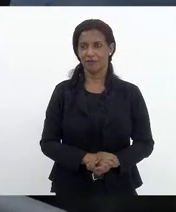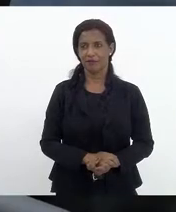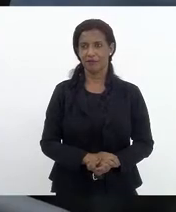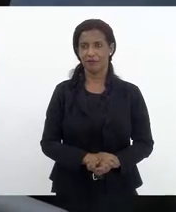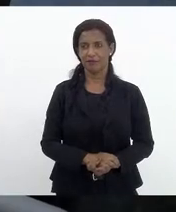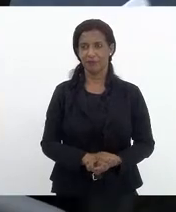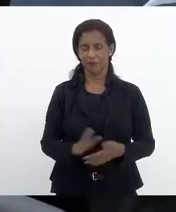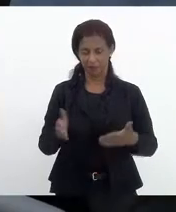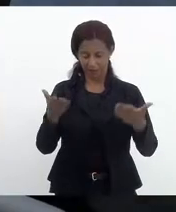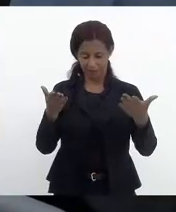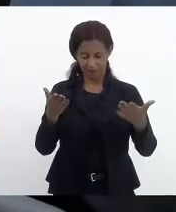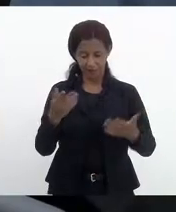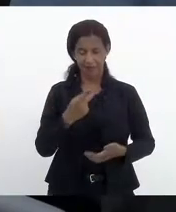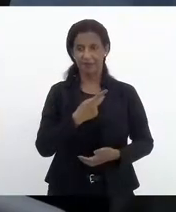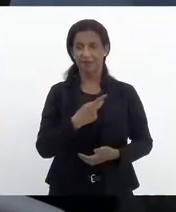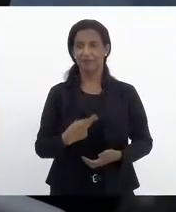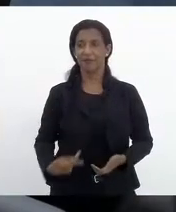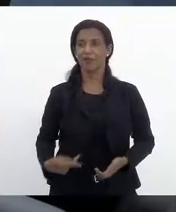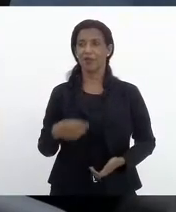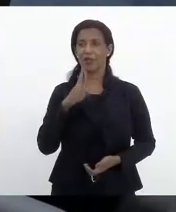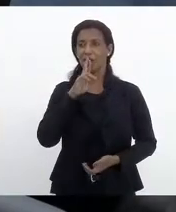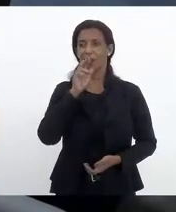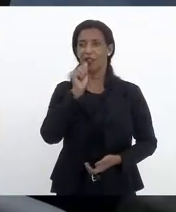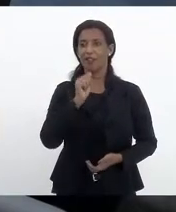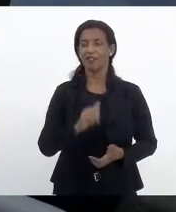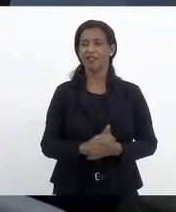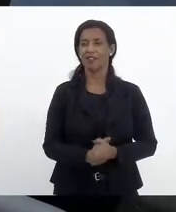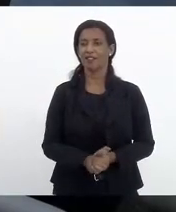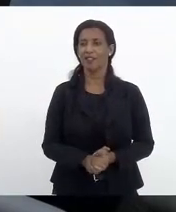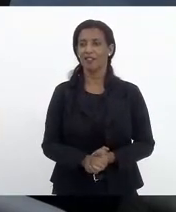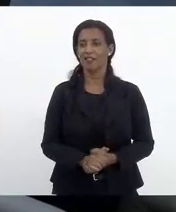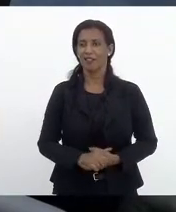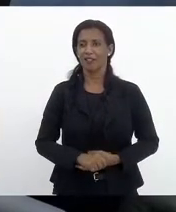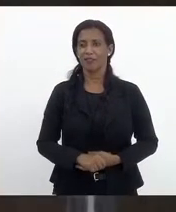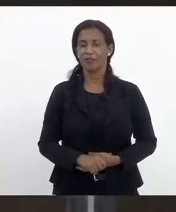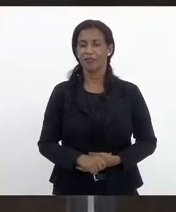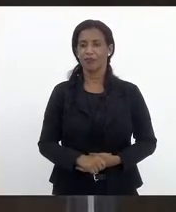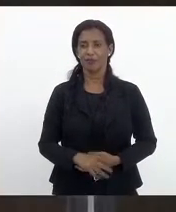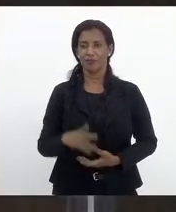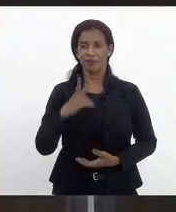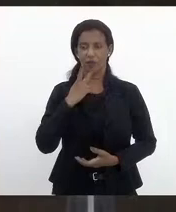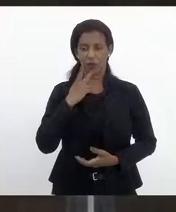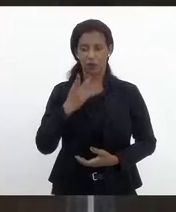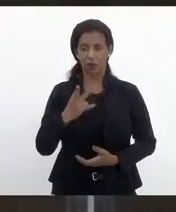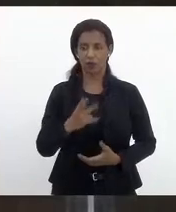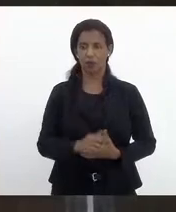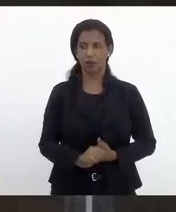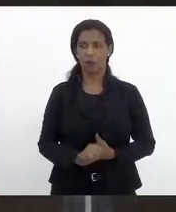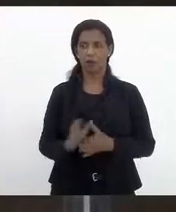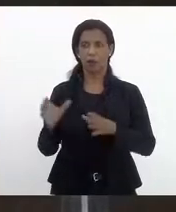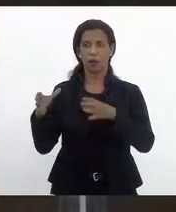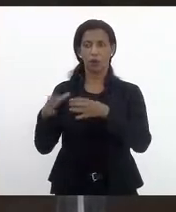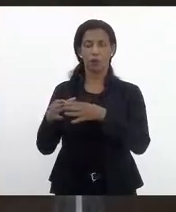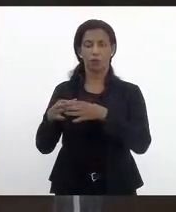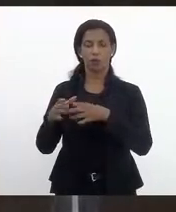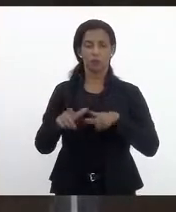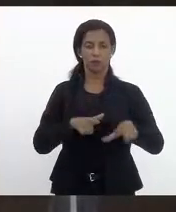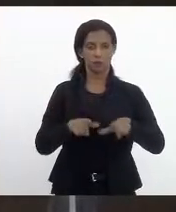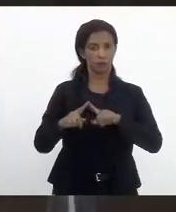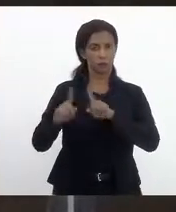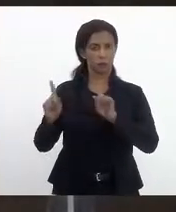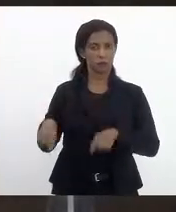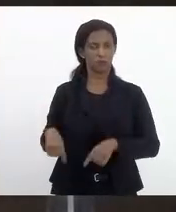Senhor presidente, uma questão de ordem. Deputado Rodrigo, questão de ordem, deputado Rodrigo Amorim. Presidente, eu falo aqui em nome da Comissão de Servidores Públicos.